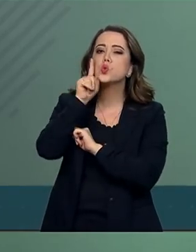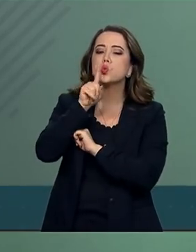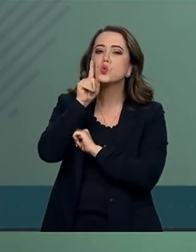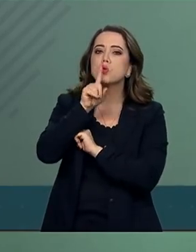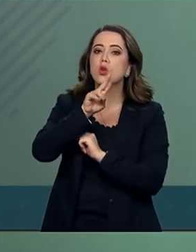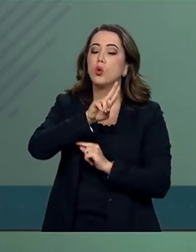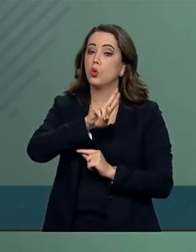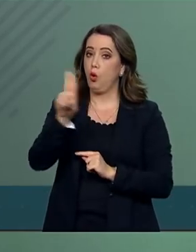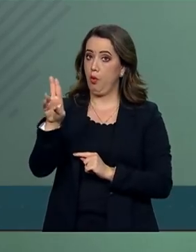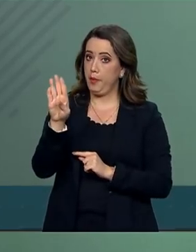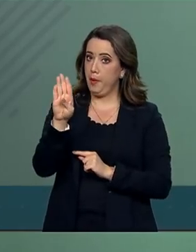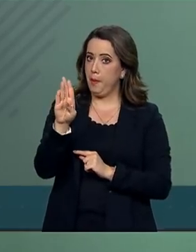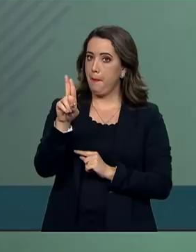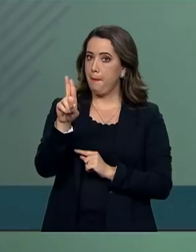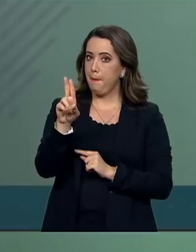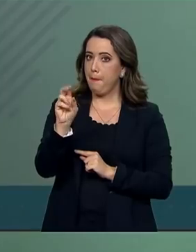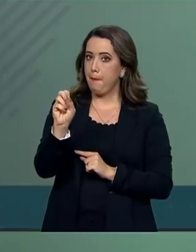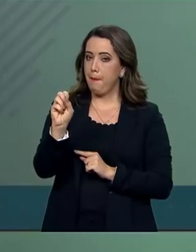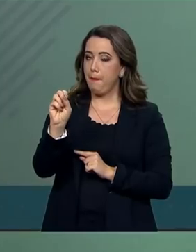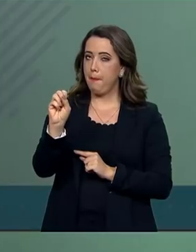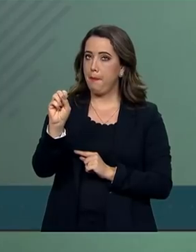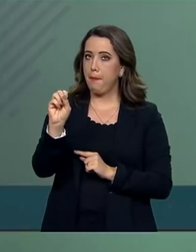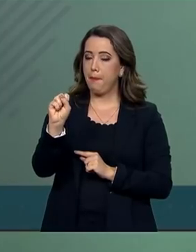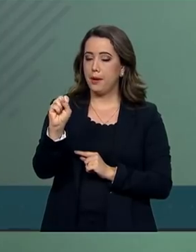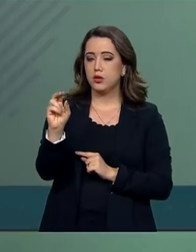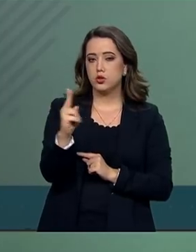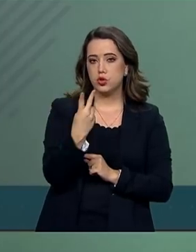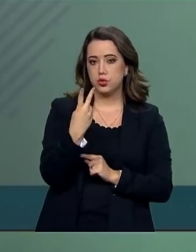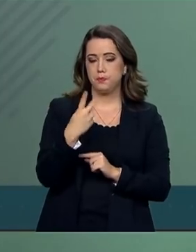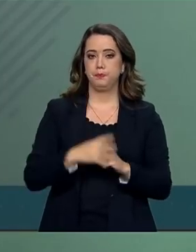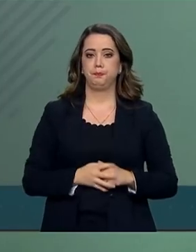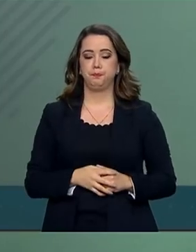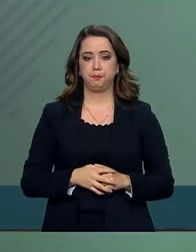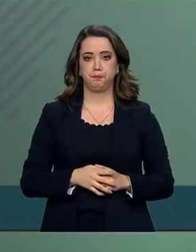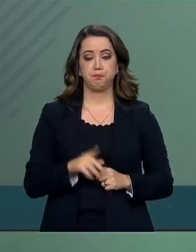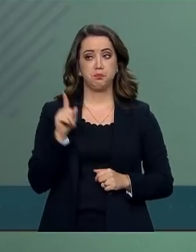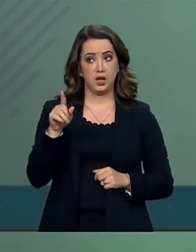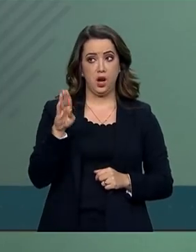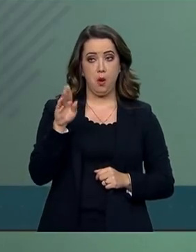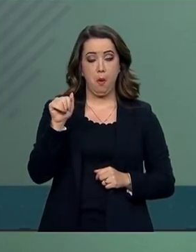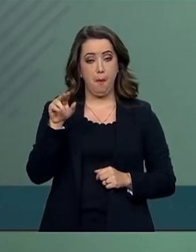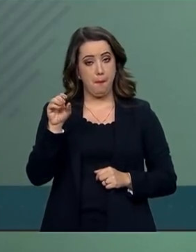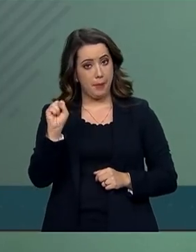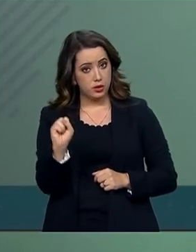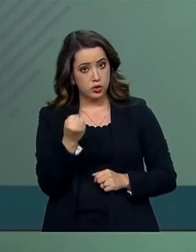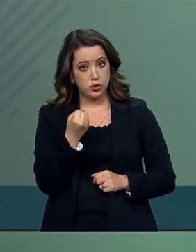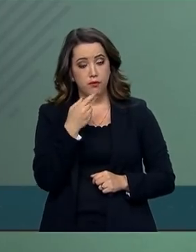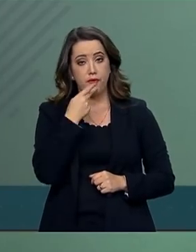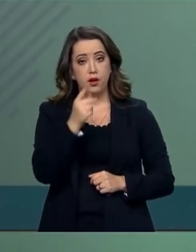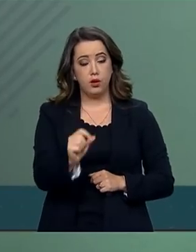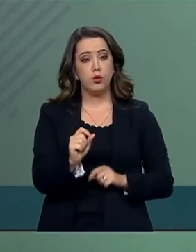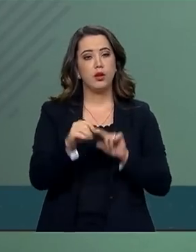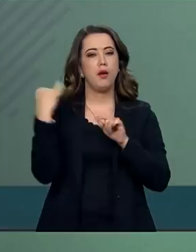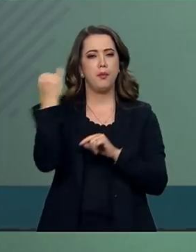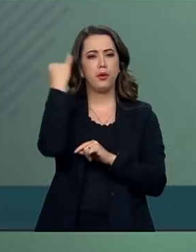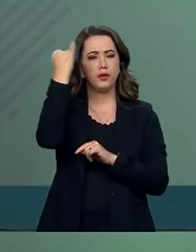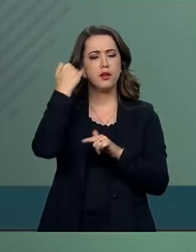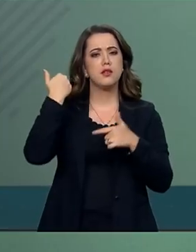W. Bush, ele destacou a importância da instituição